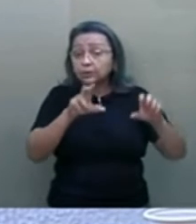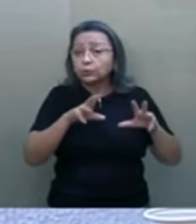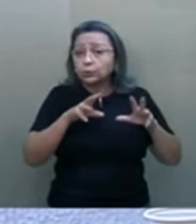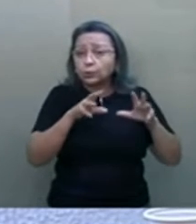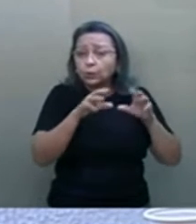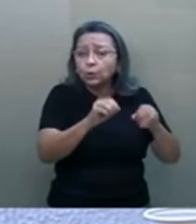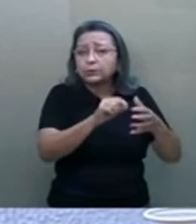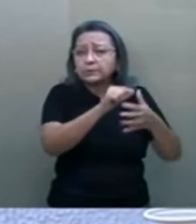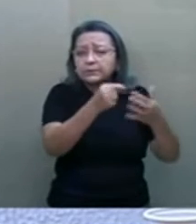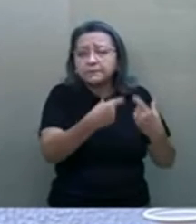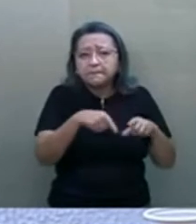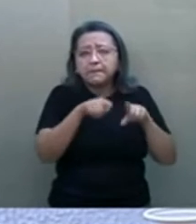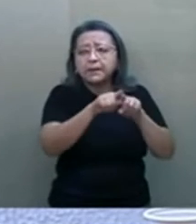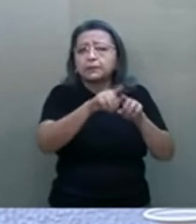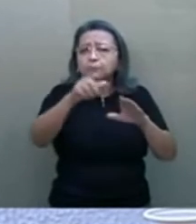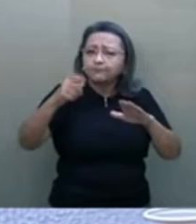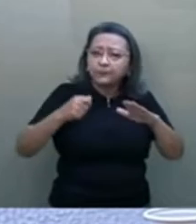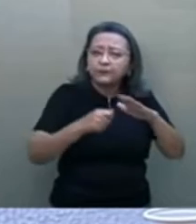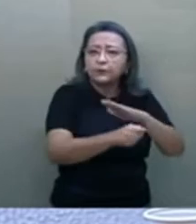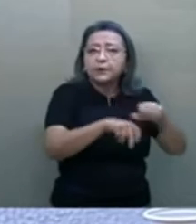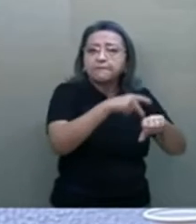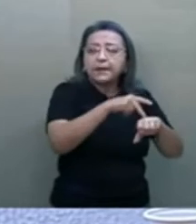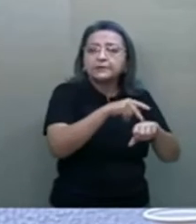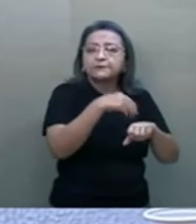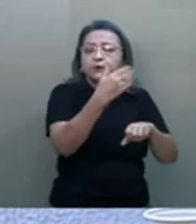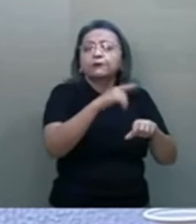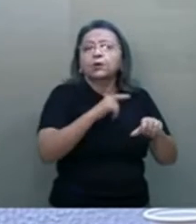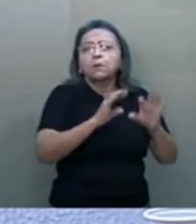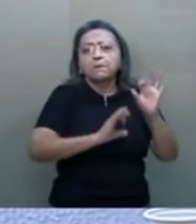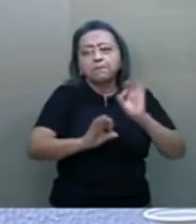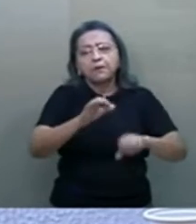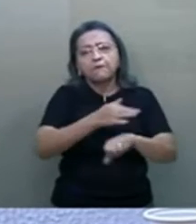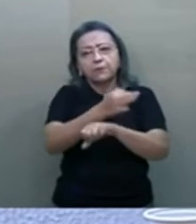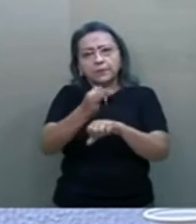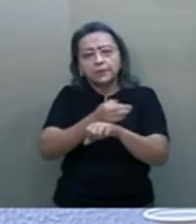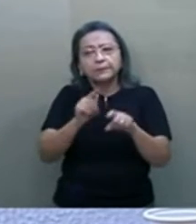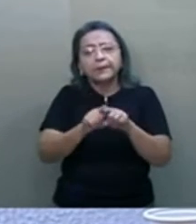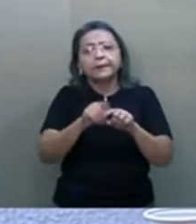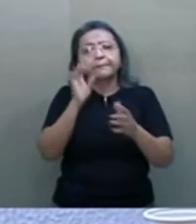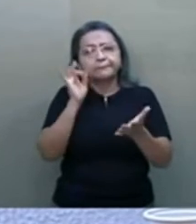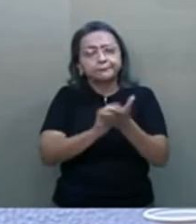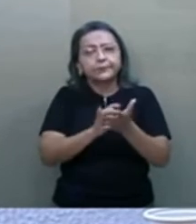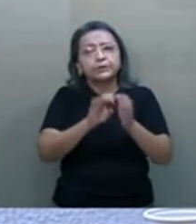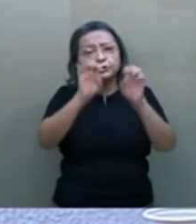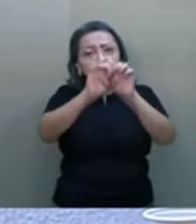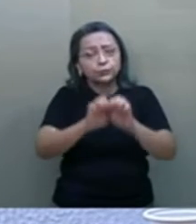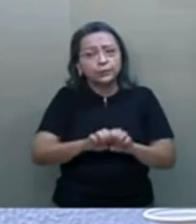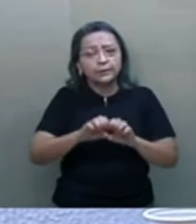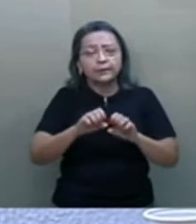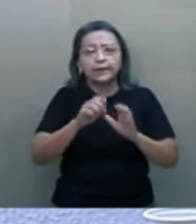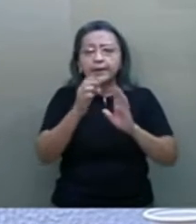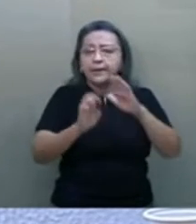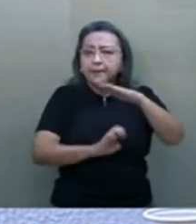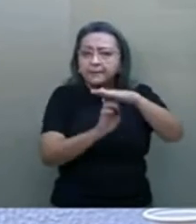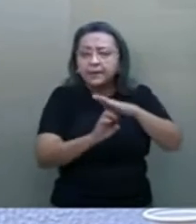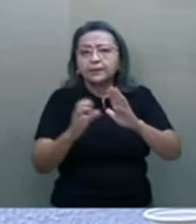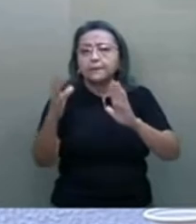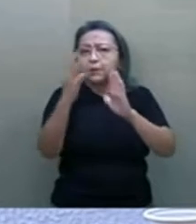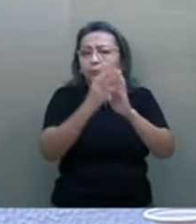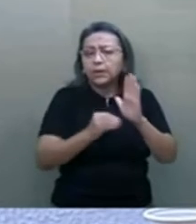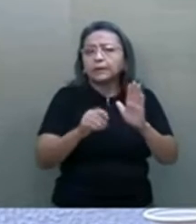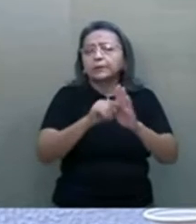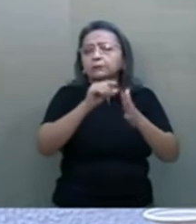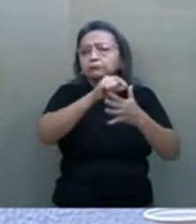as parcerias com investidores estrangeiros que foram formalizadas, a própria estruturação da empresa, a definição do modelo de negócio e dos requisitos